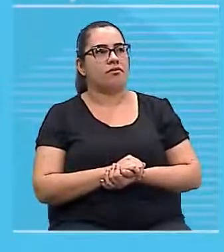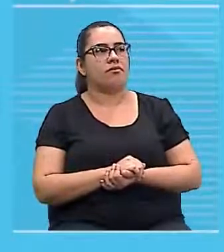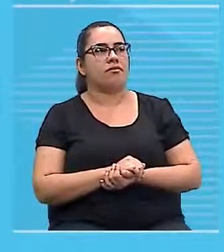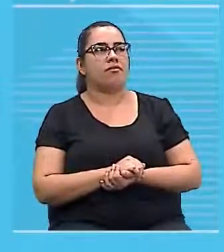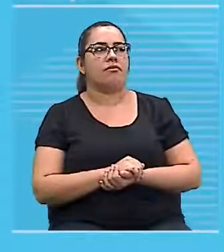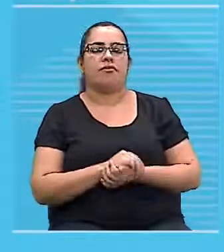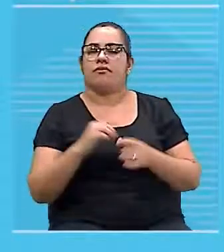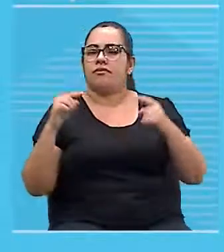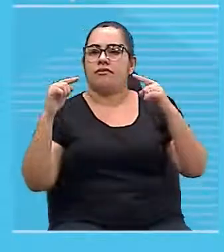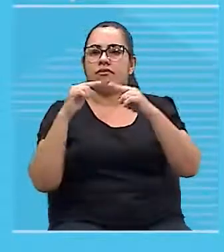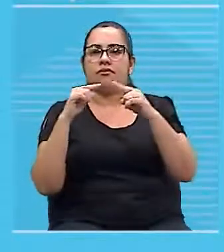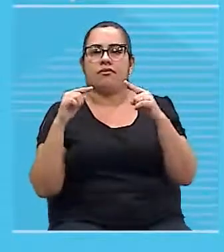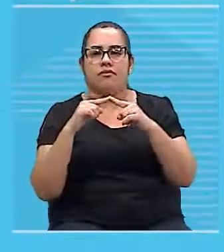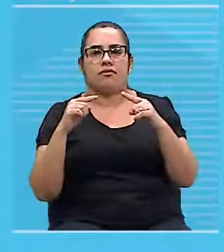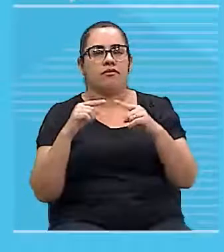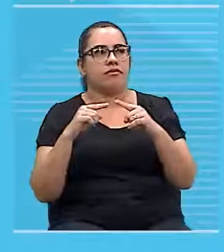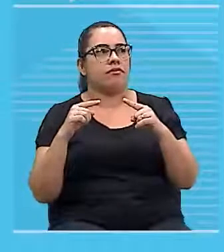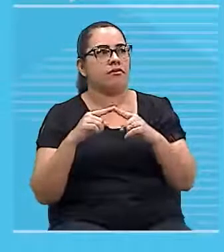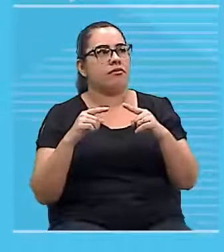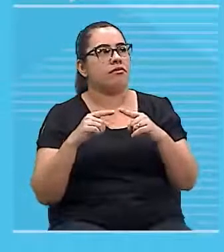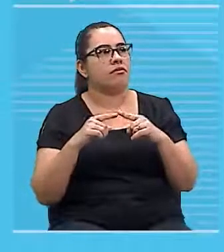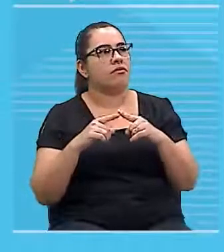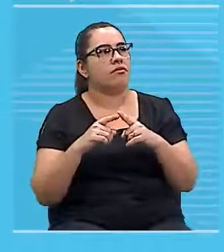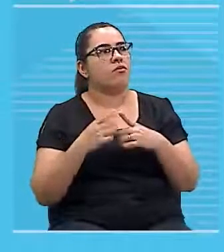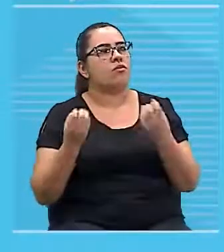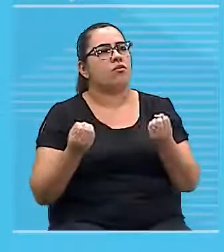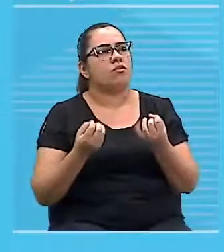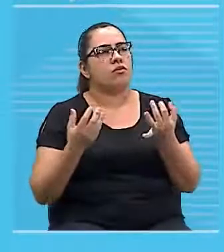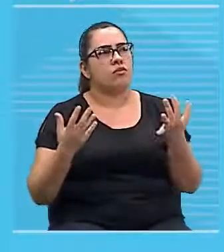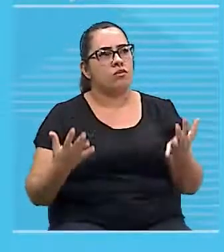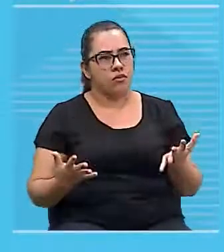seria da intensidade.